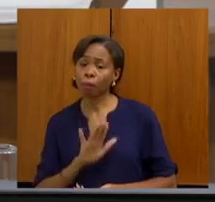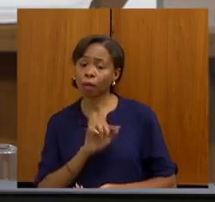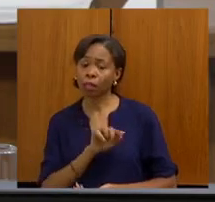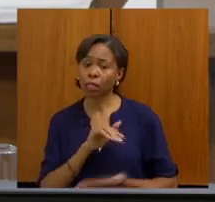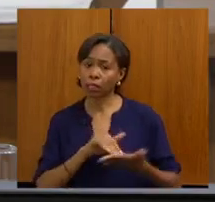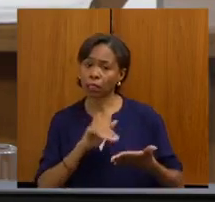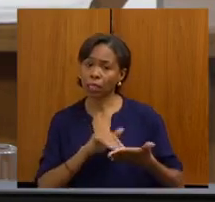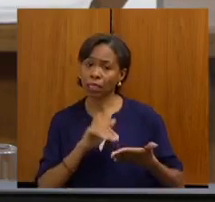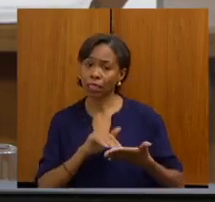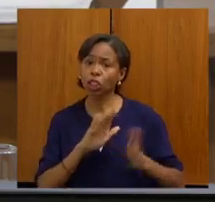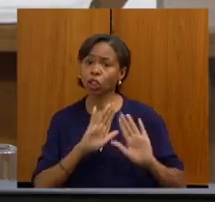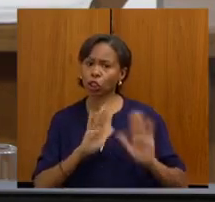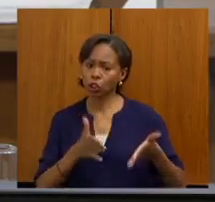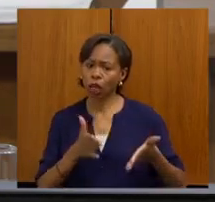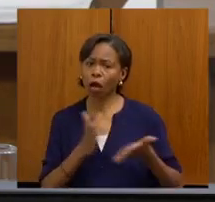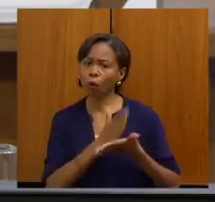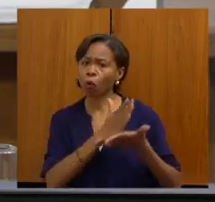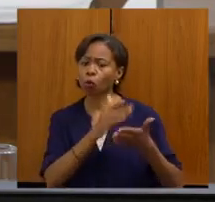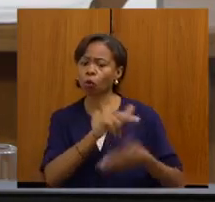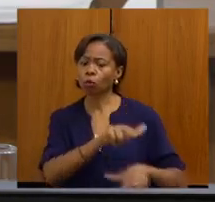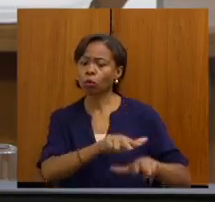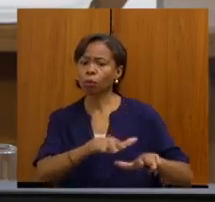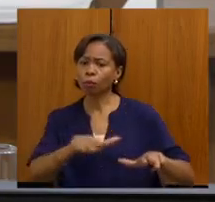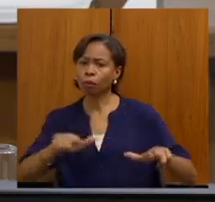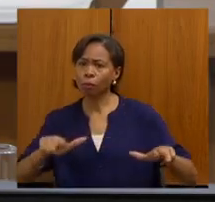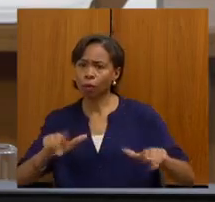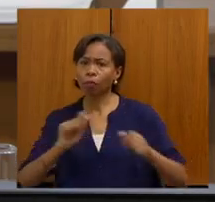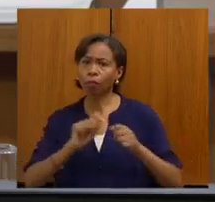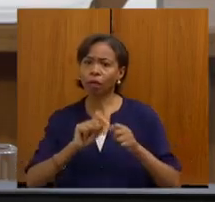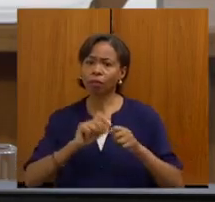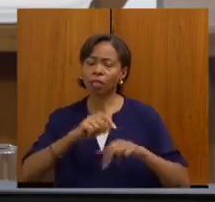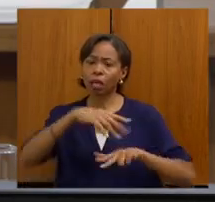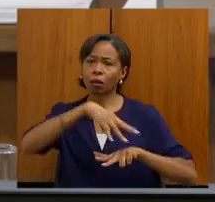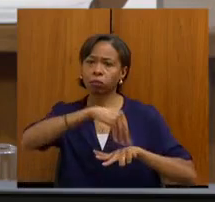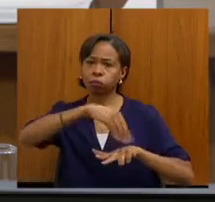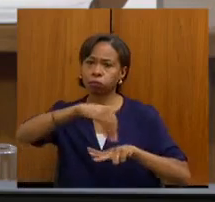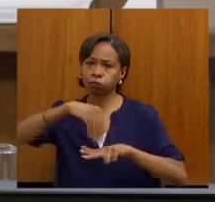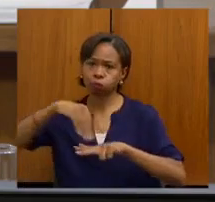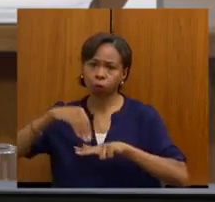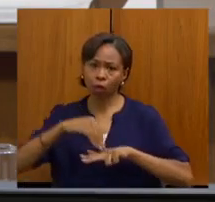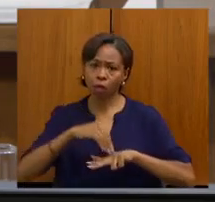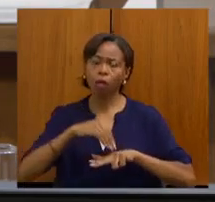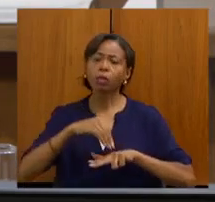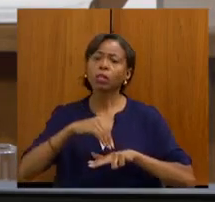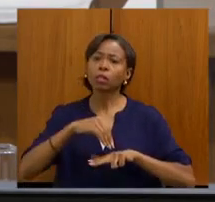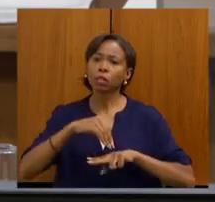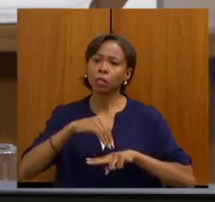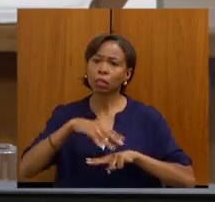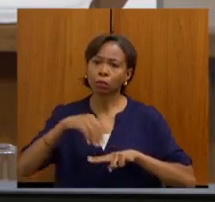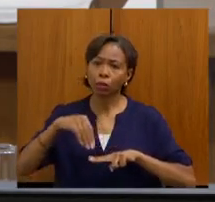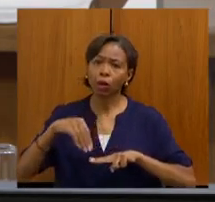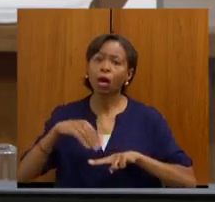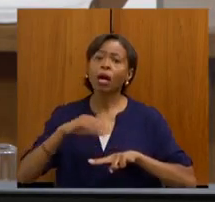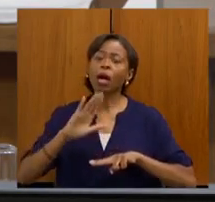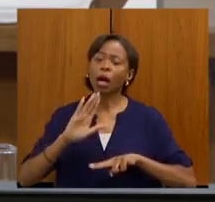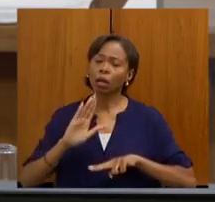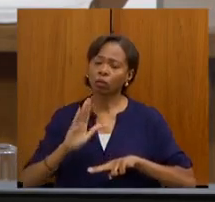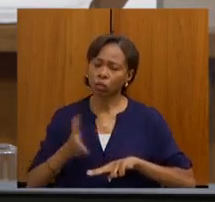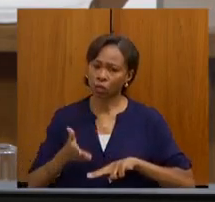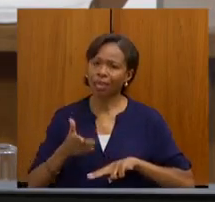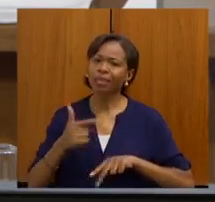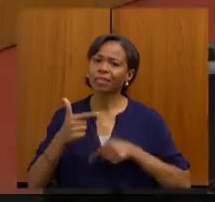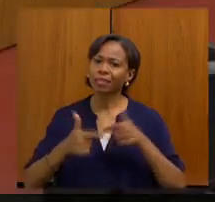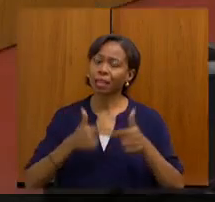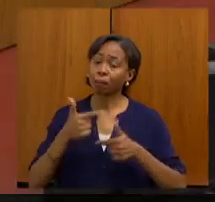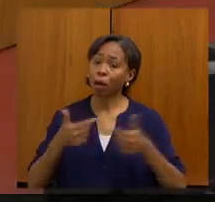a possibilidade da hemodiálise e vai ser um trabalho sensacional para a nossa região. O doutor